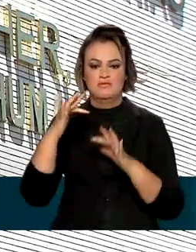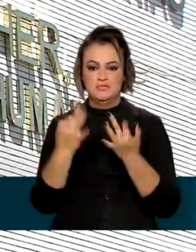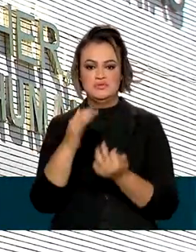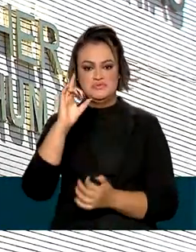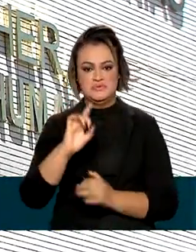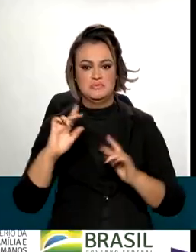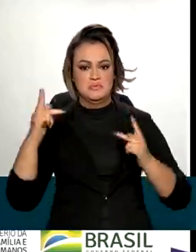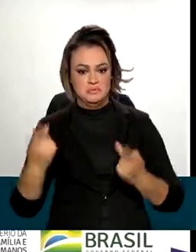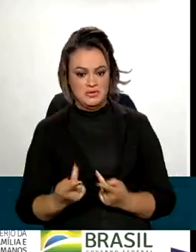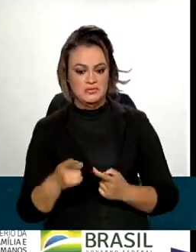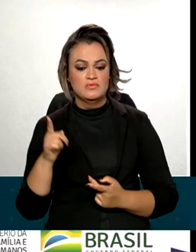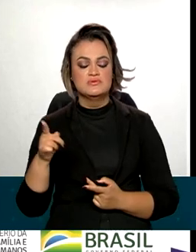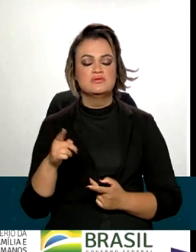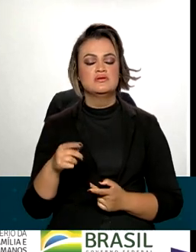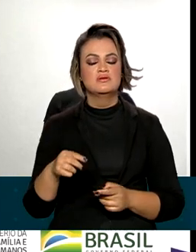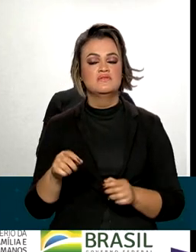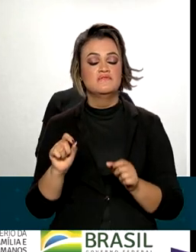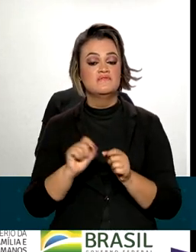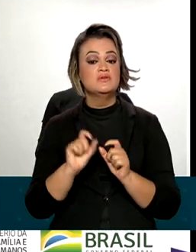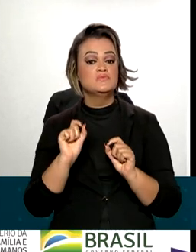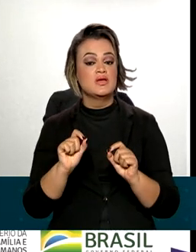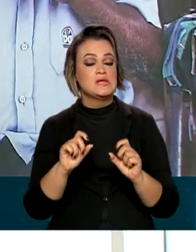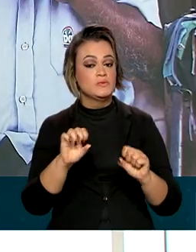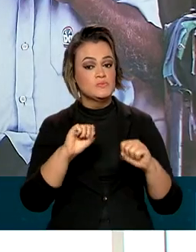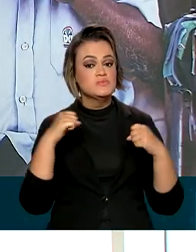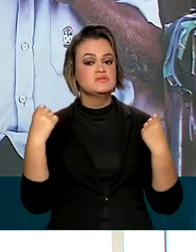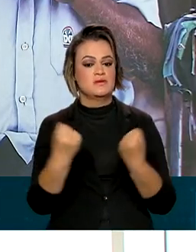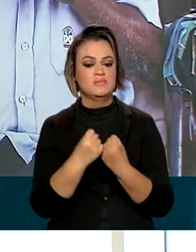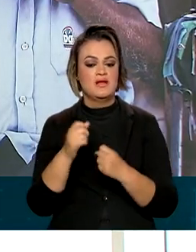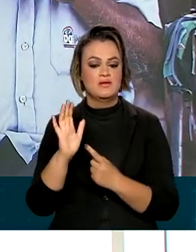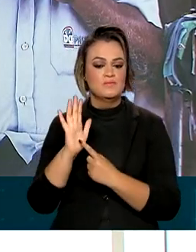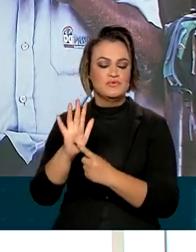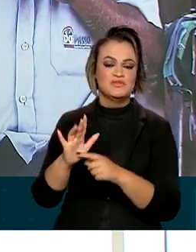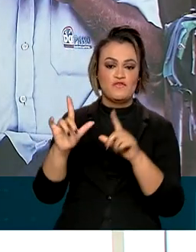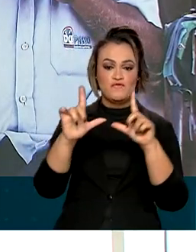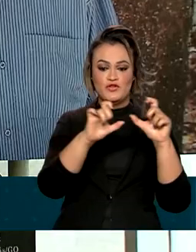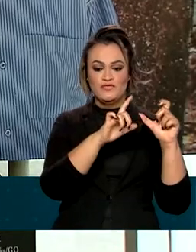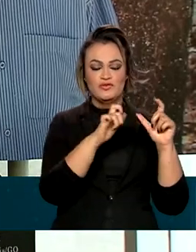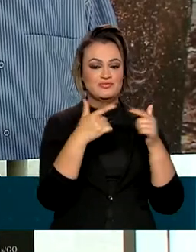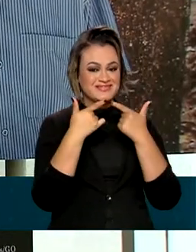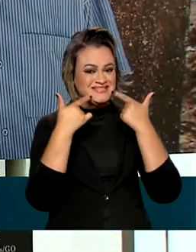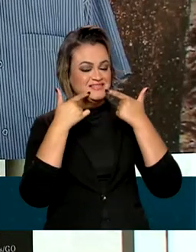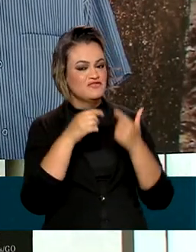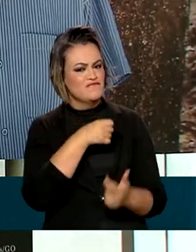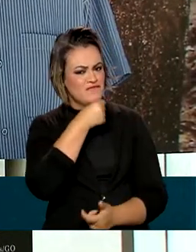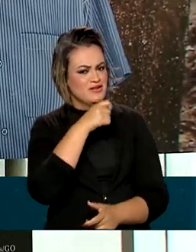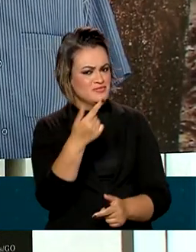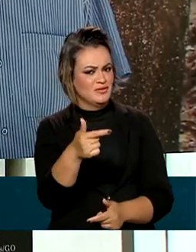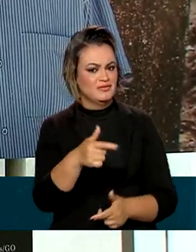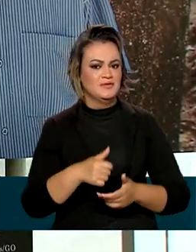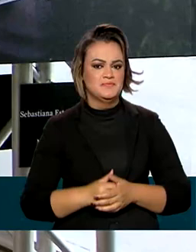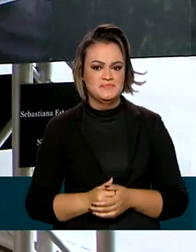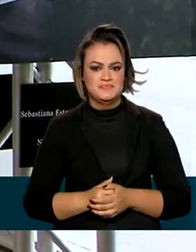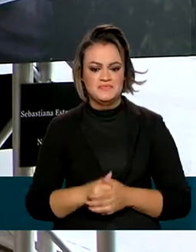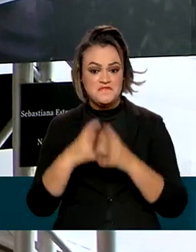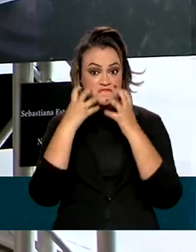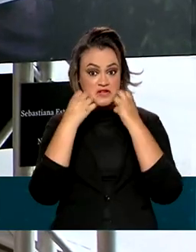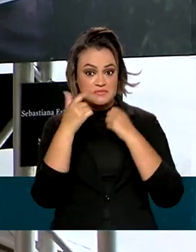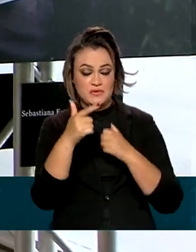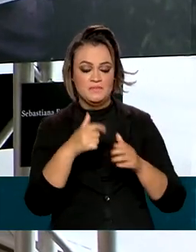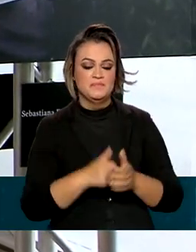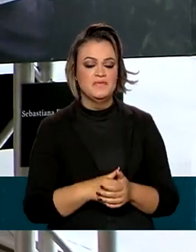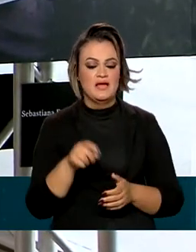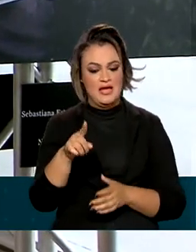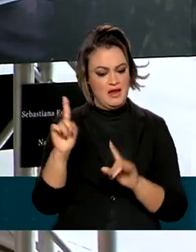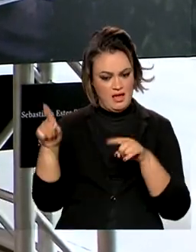dos Direitos Humanos também promoveu um seminário e a exposição fotográfica Sorrisos Não Envelhecem. É um desafio